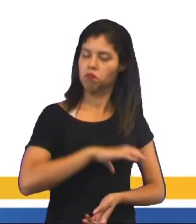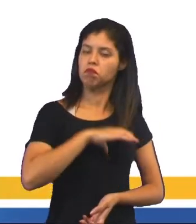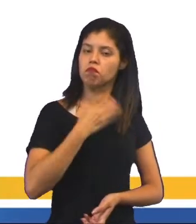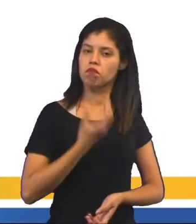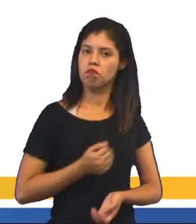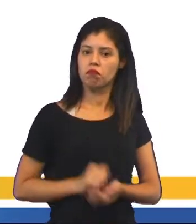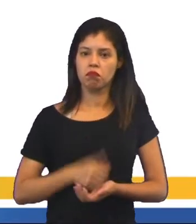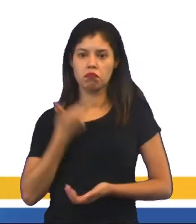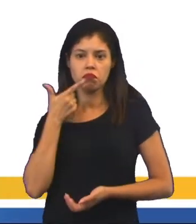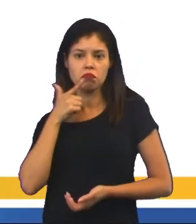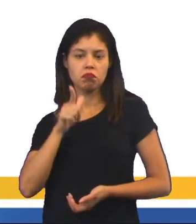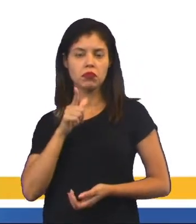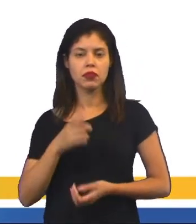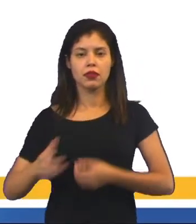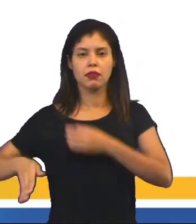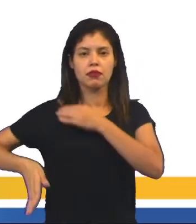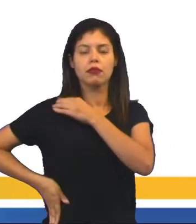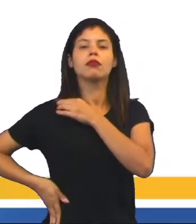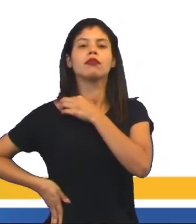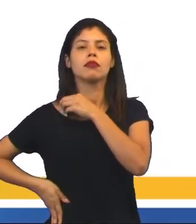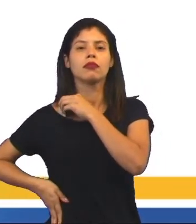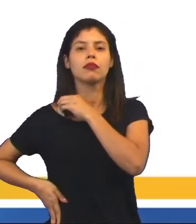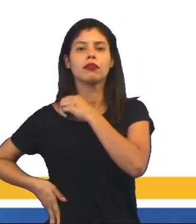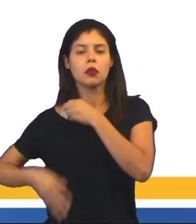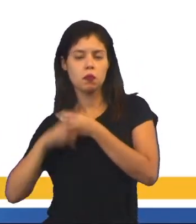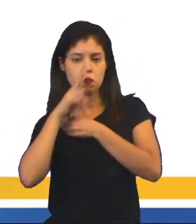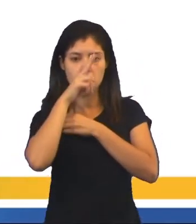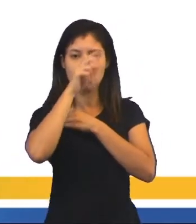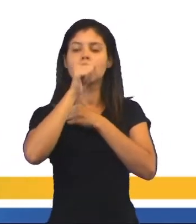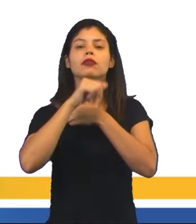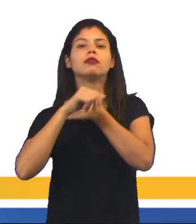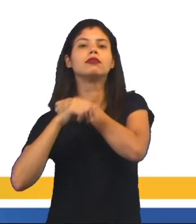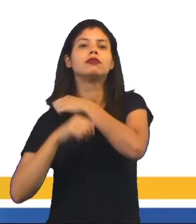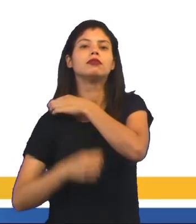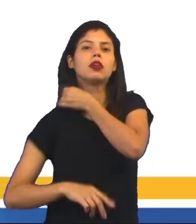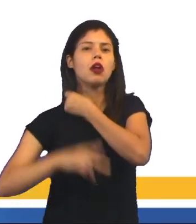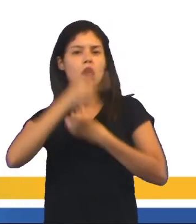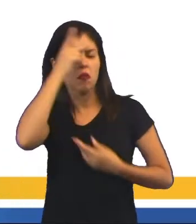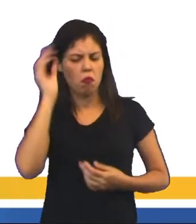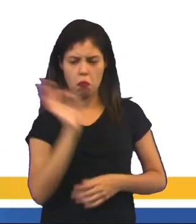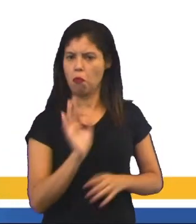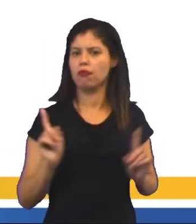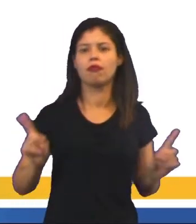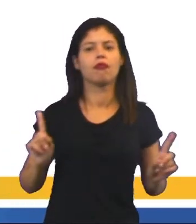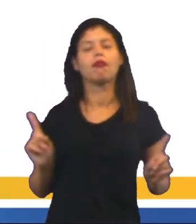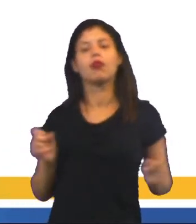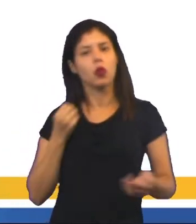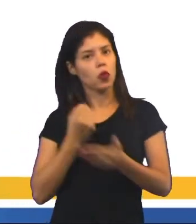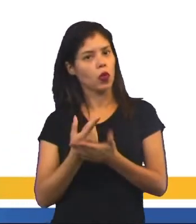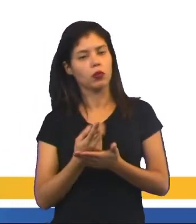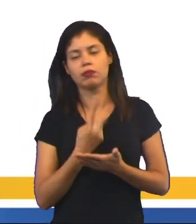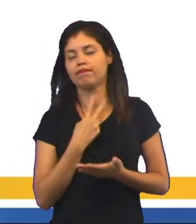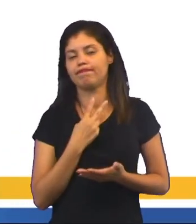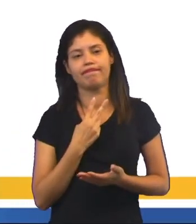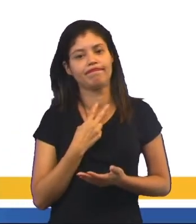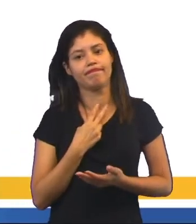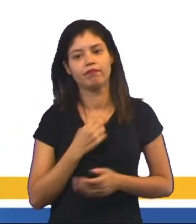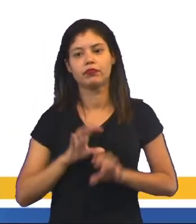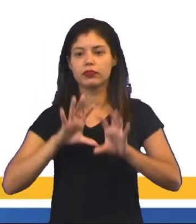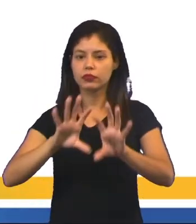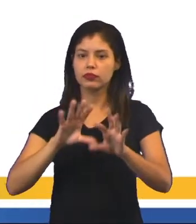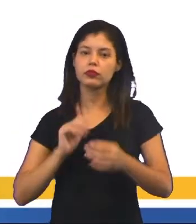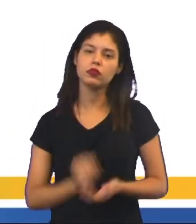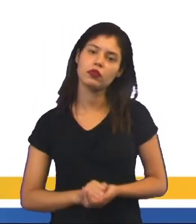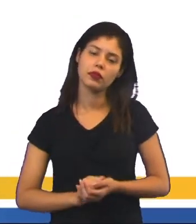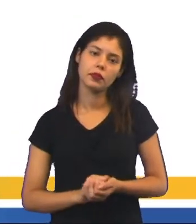Andar com o negócio dele na cintura, era o poderoso, porque não era qualquer um também que poderia comprar um celular desse